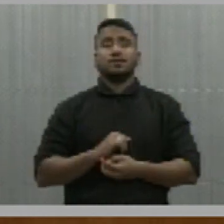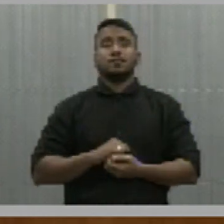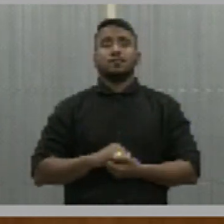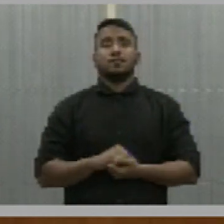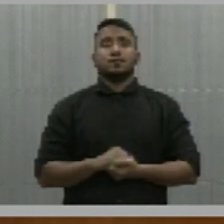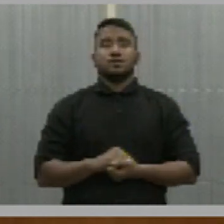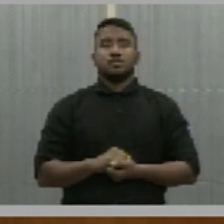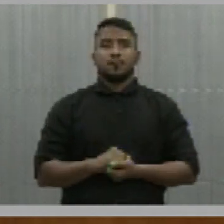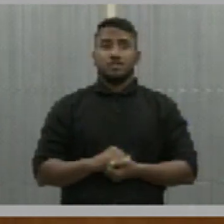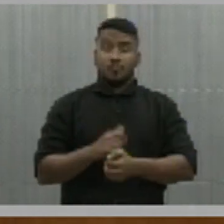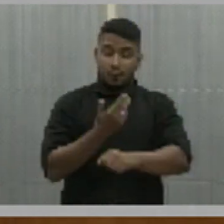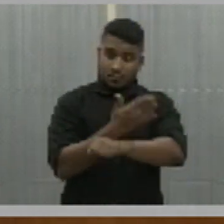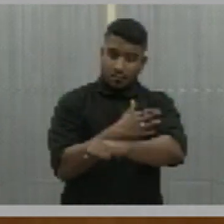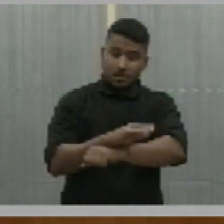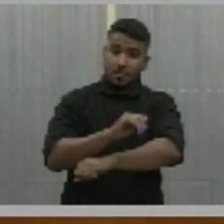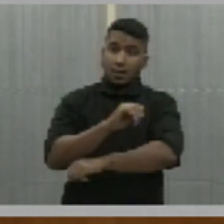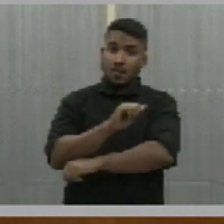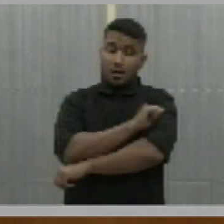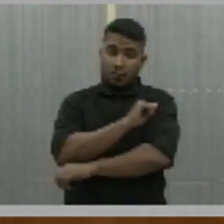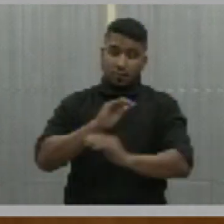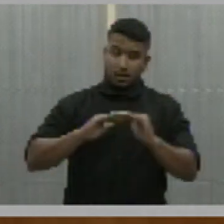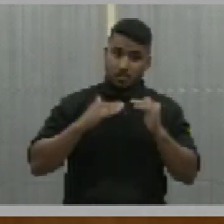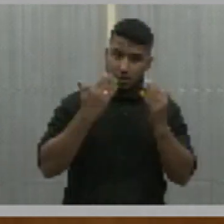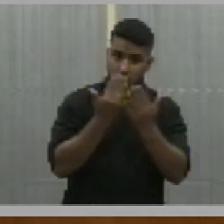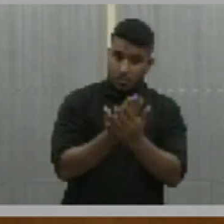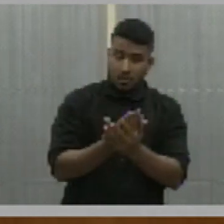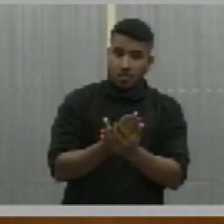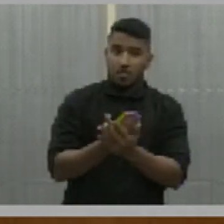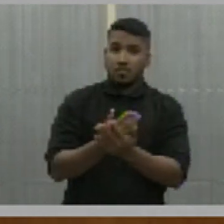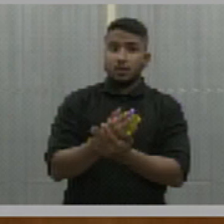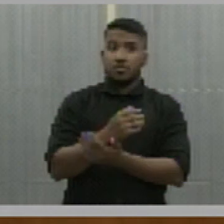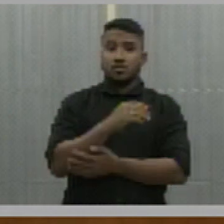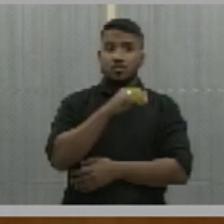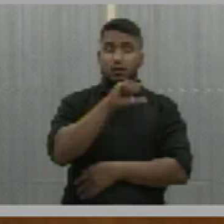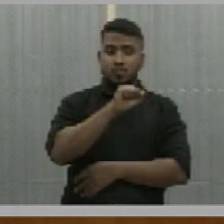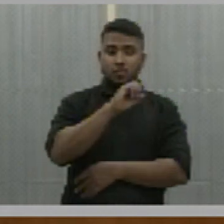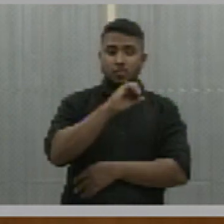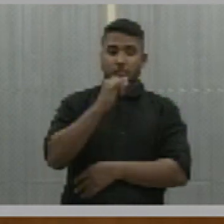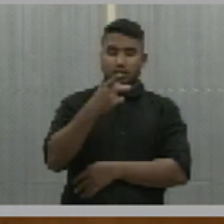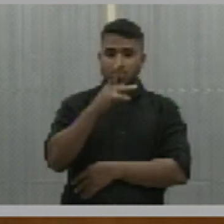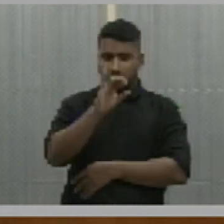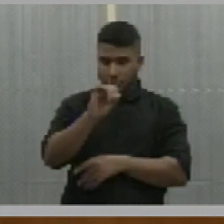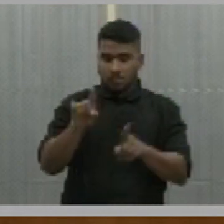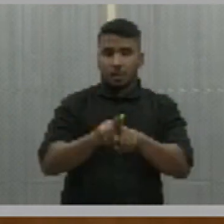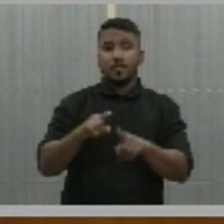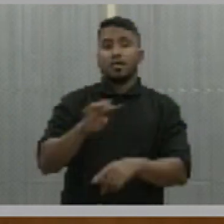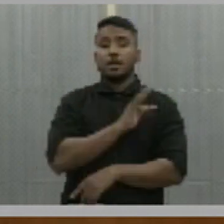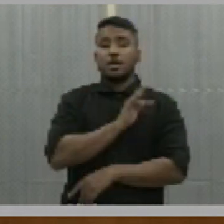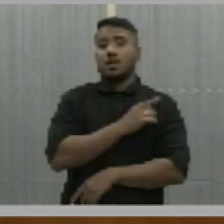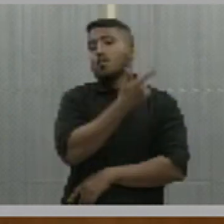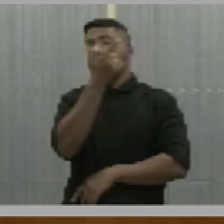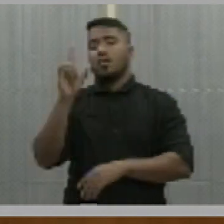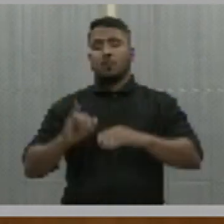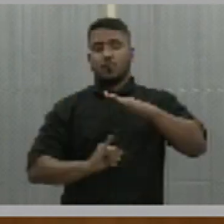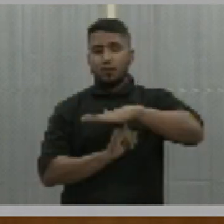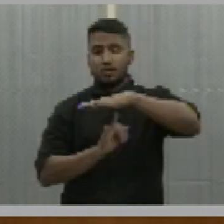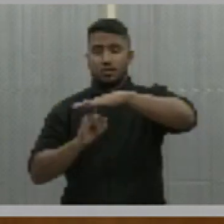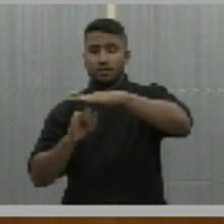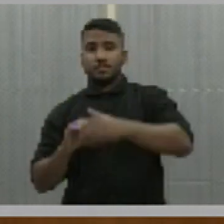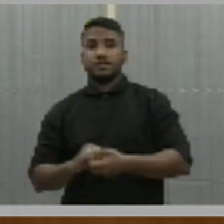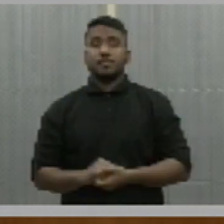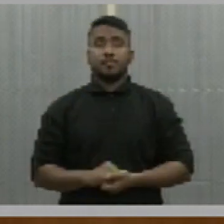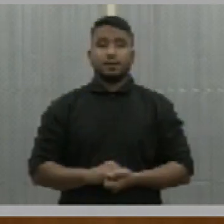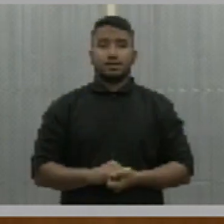os alunos da escola, da escola do sonho, mas também para técnicos de outras instituições e